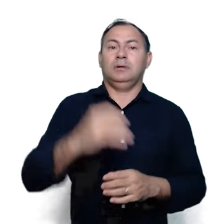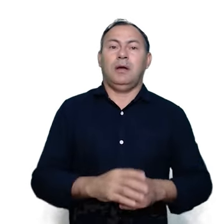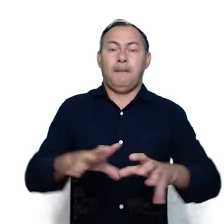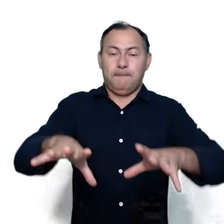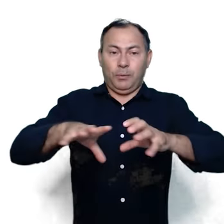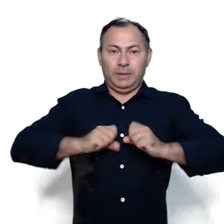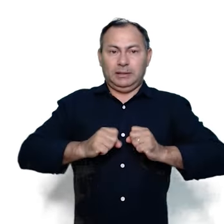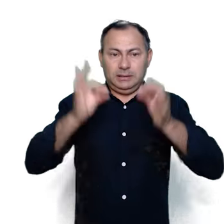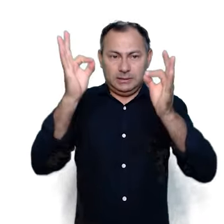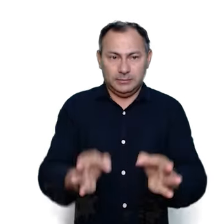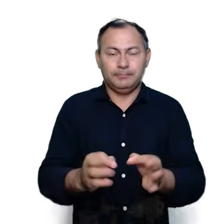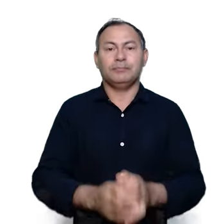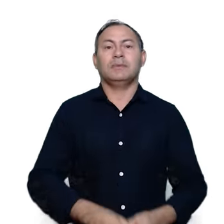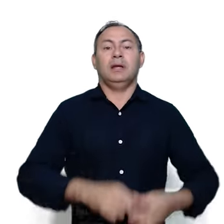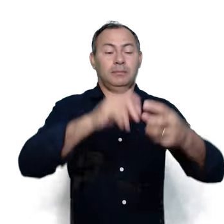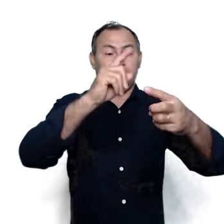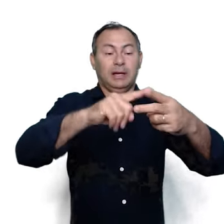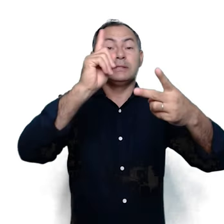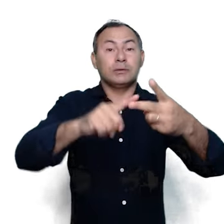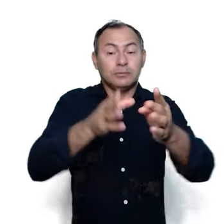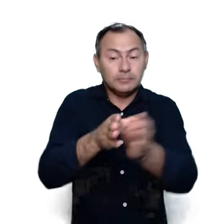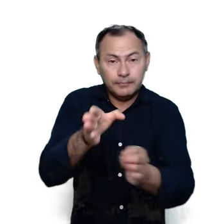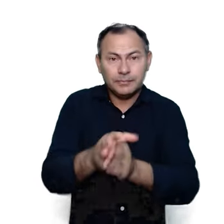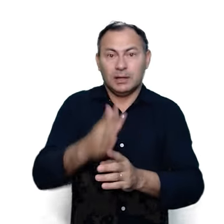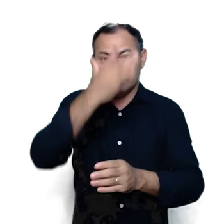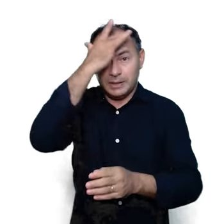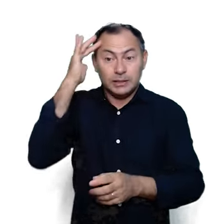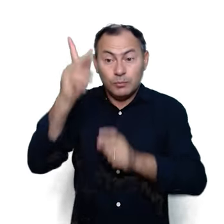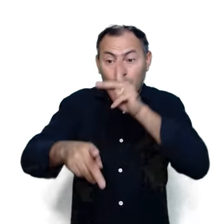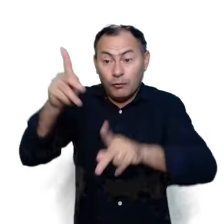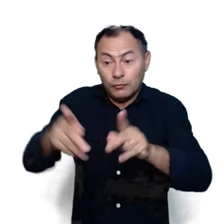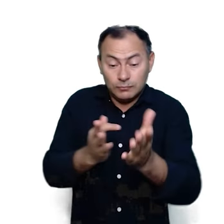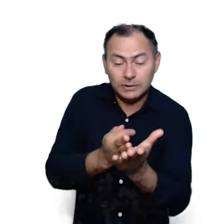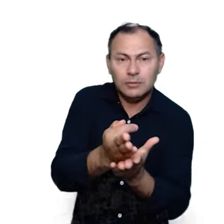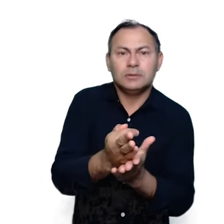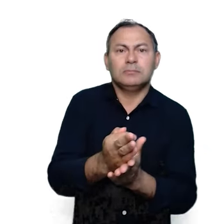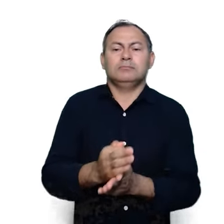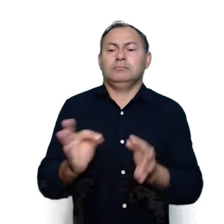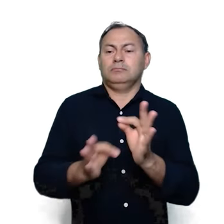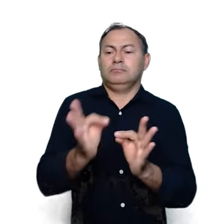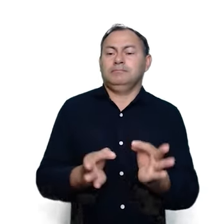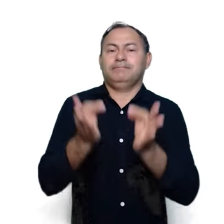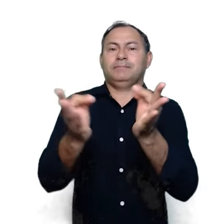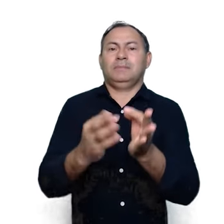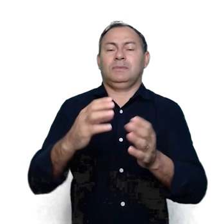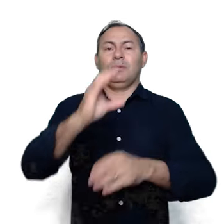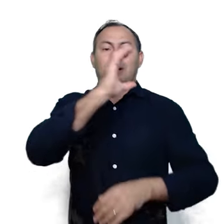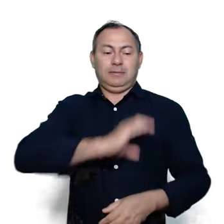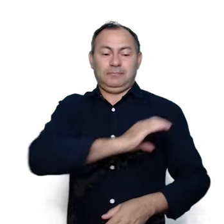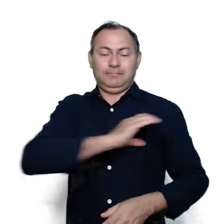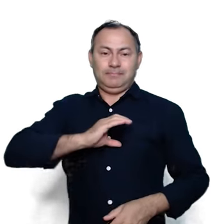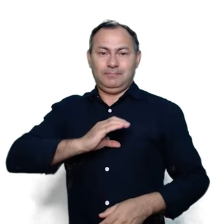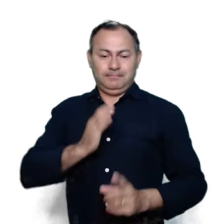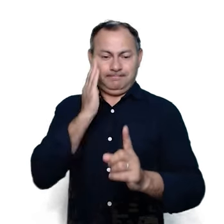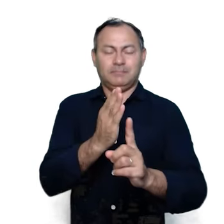mais apropriada. A segunda recomendação é que os fiéis sejam presenteados com uma catequese